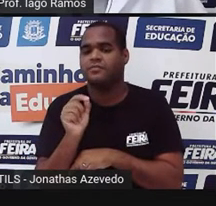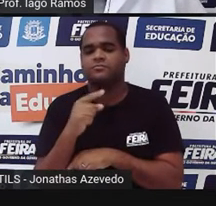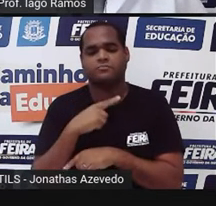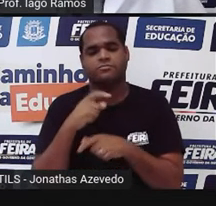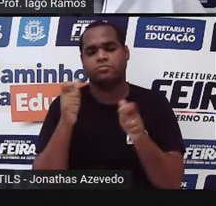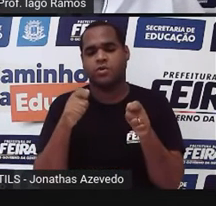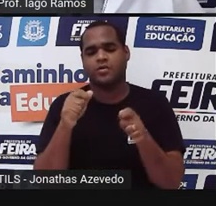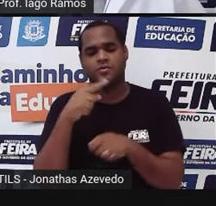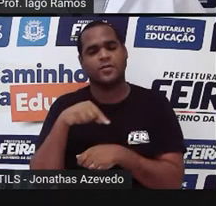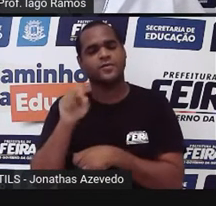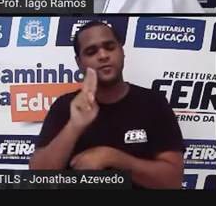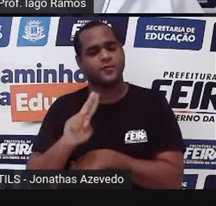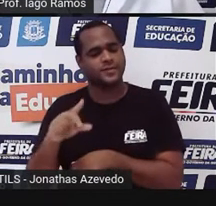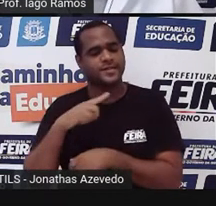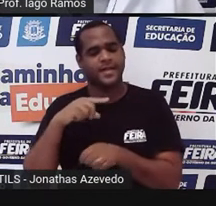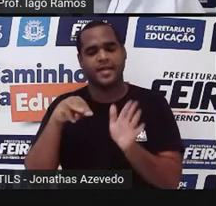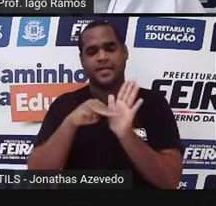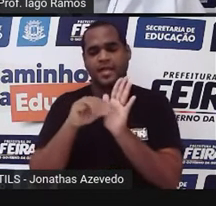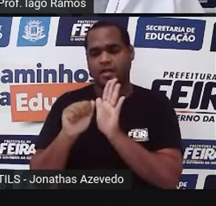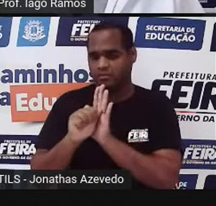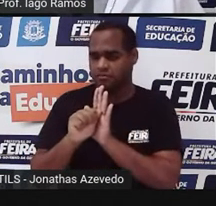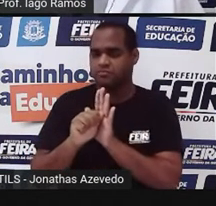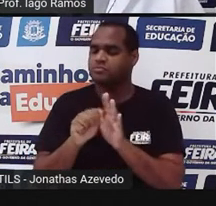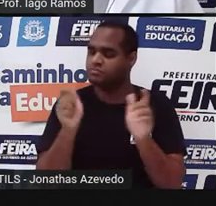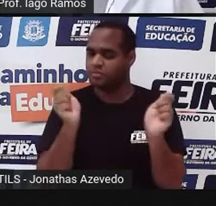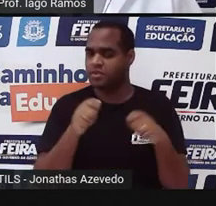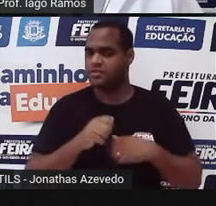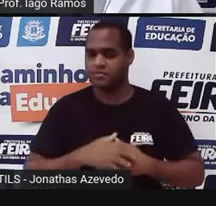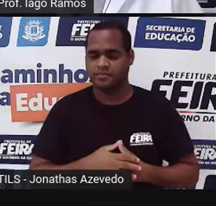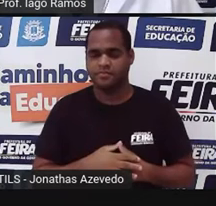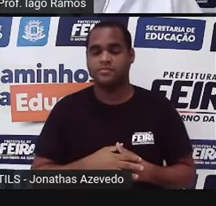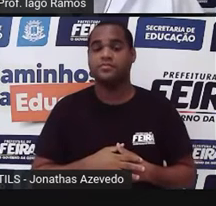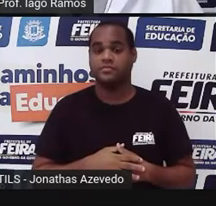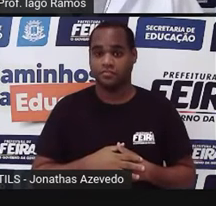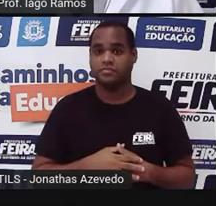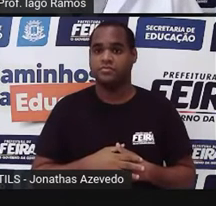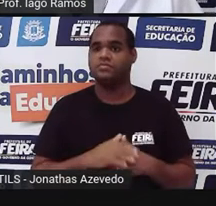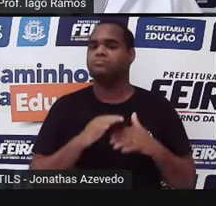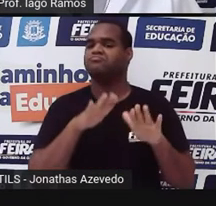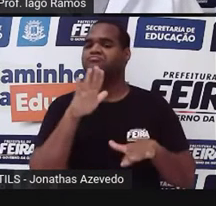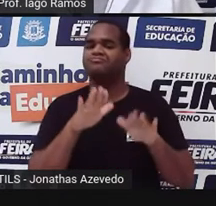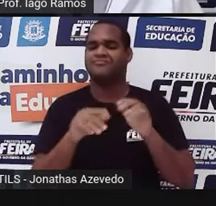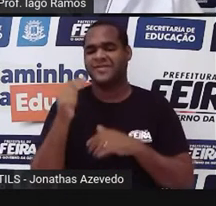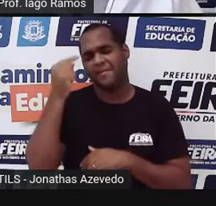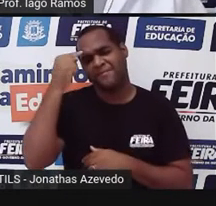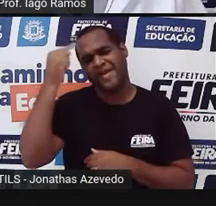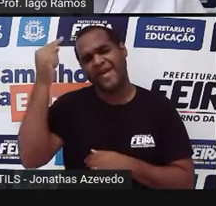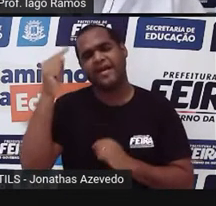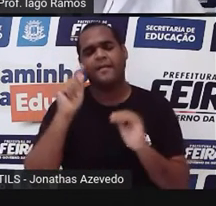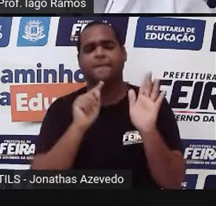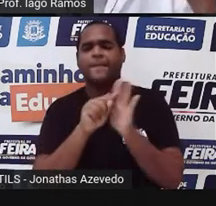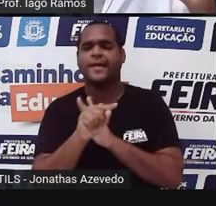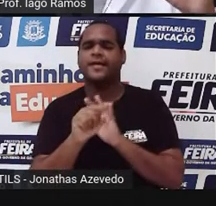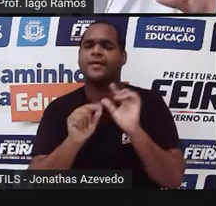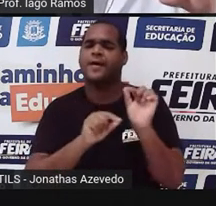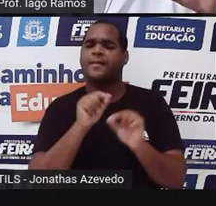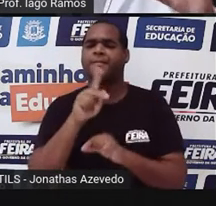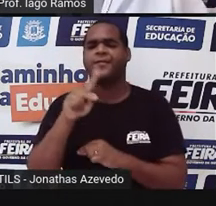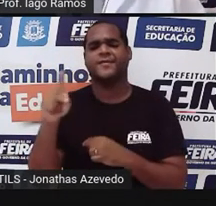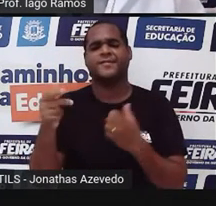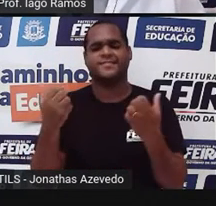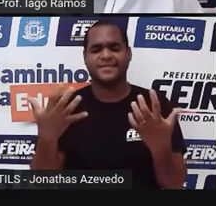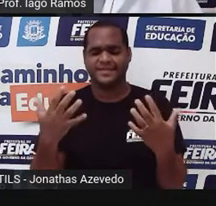a gente pode usar a média aritmética, né? Porque talvez você fique se perguntando assim, tá, professor, mas esse negócio